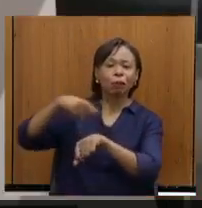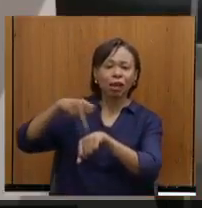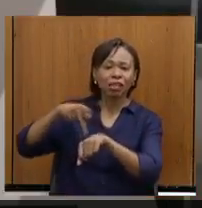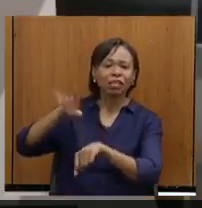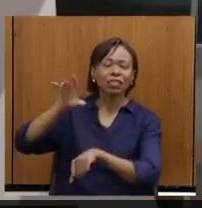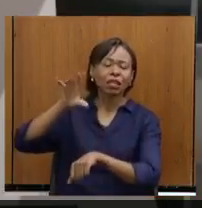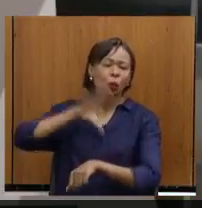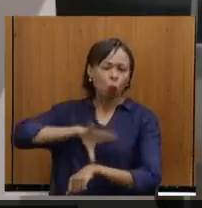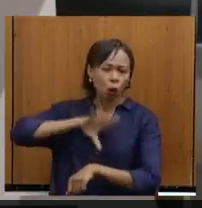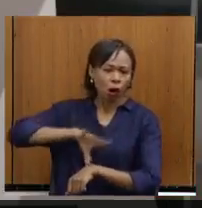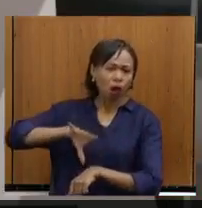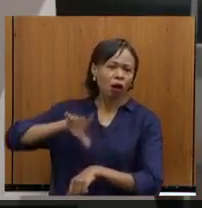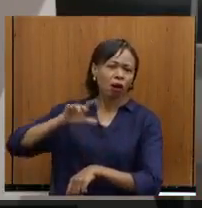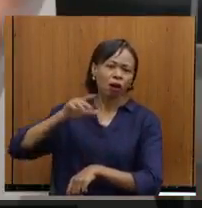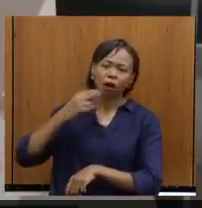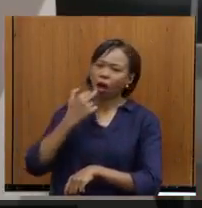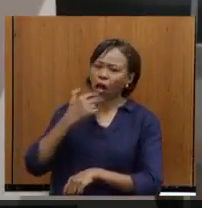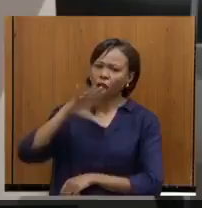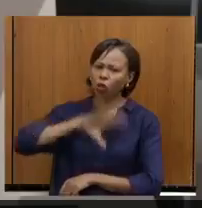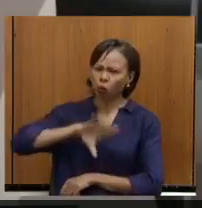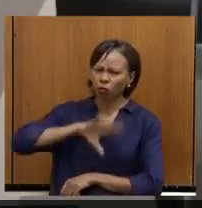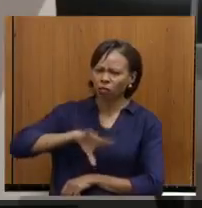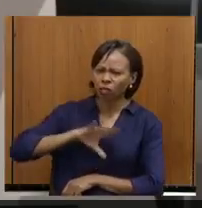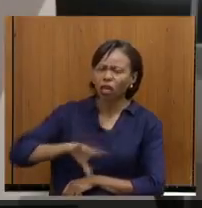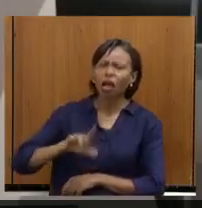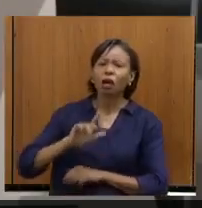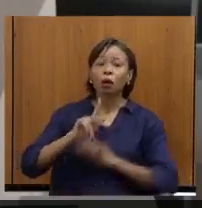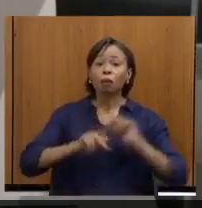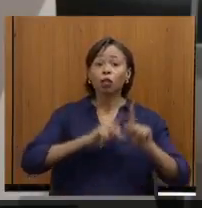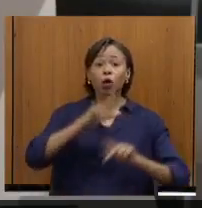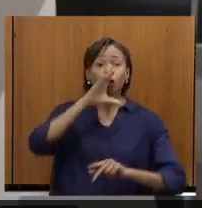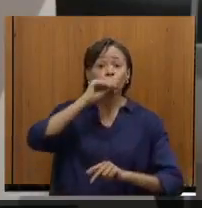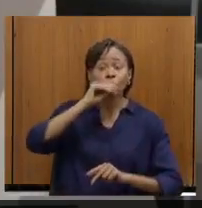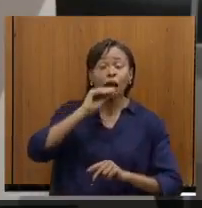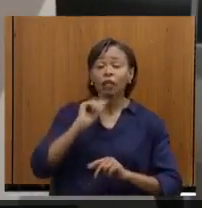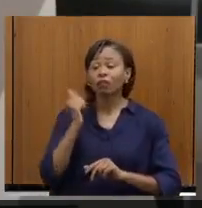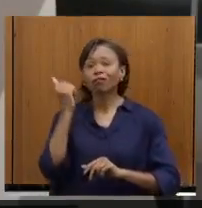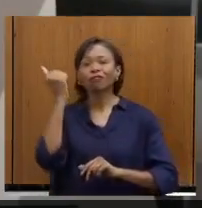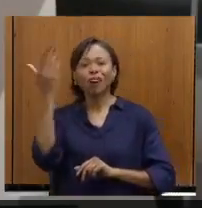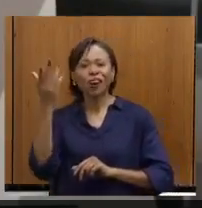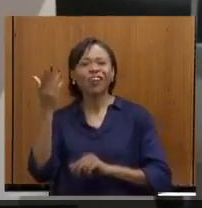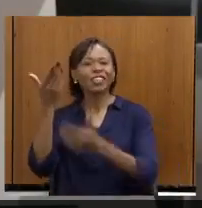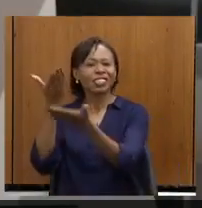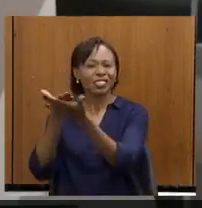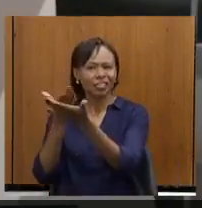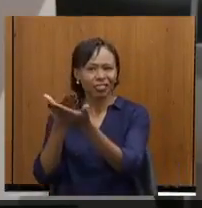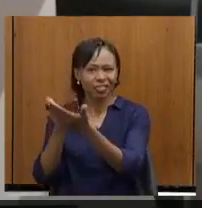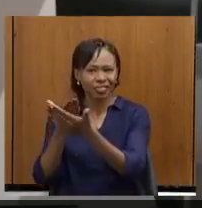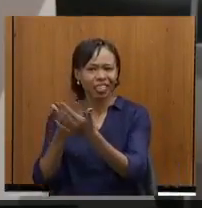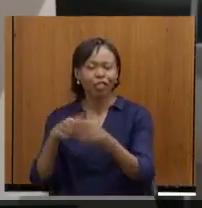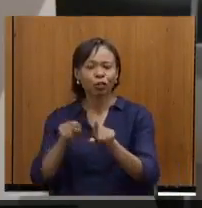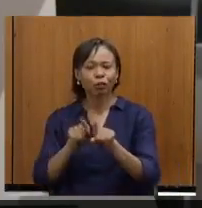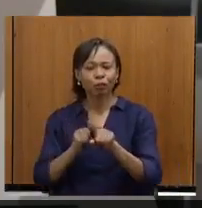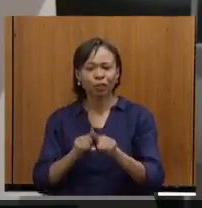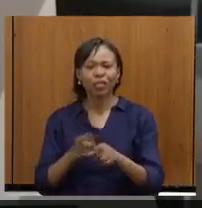portuguesa. Estão indo estudar fora funcionários de lá. Concurso Nacional de Presépios, pode passar.